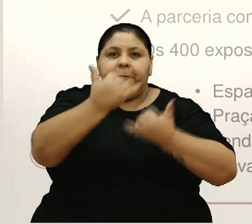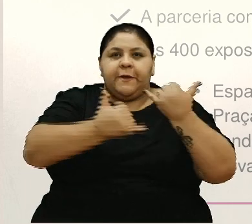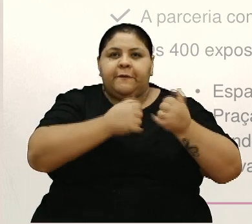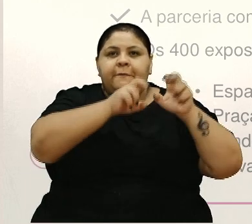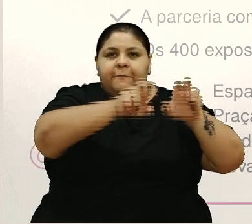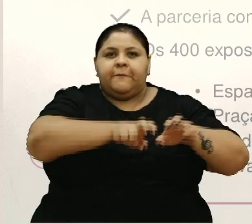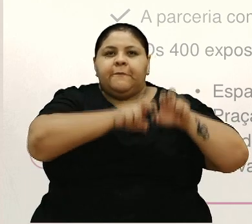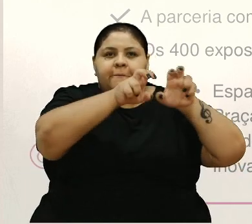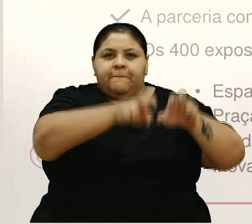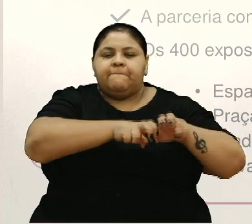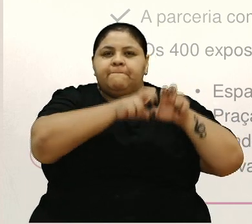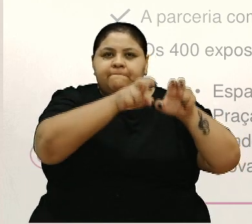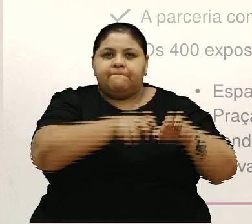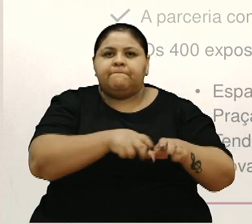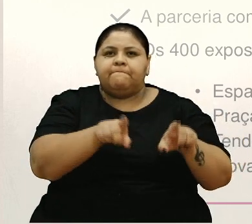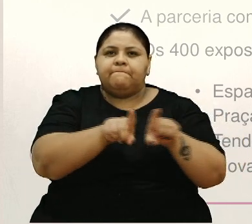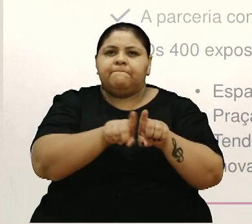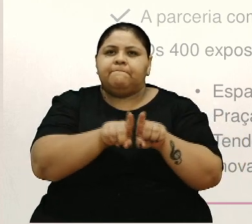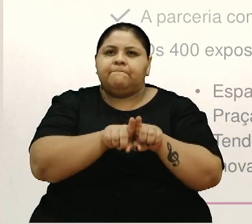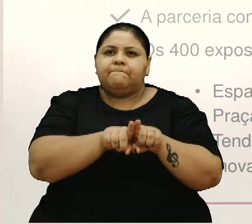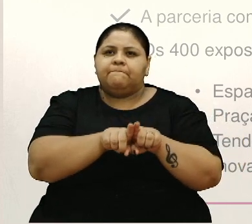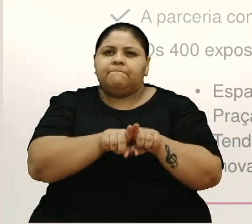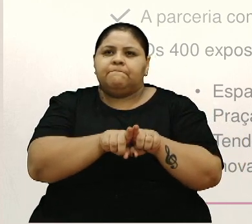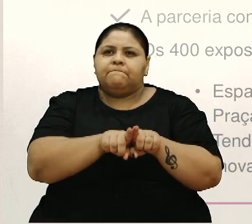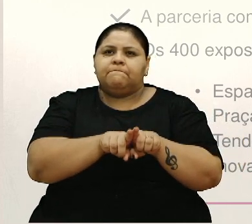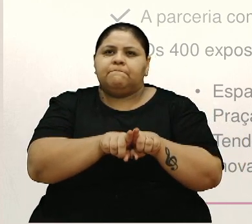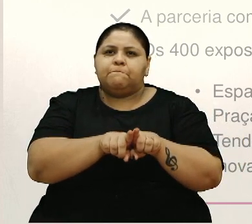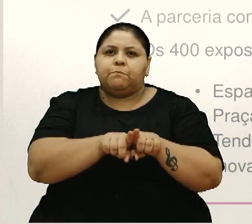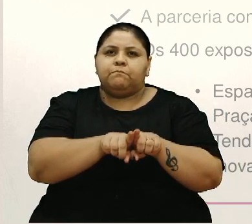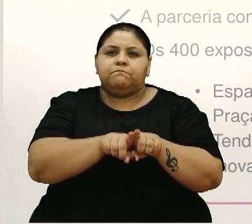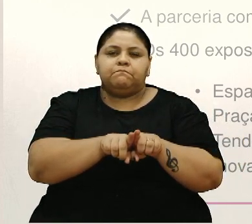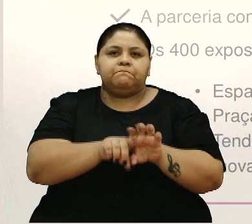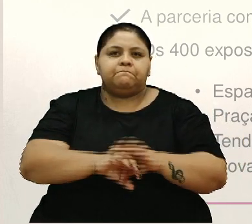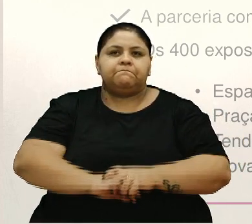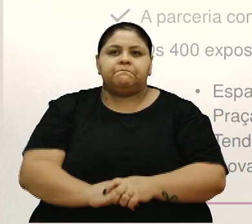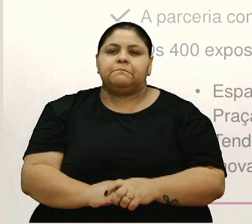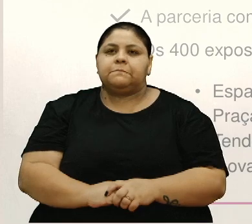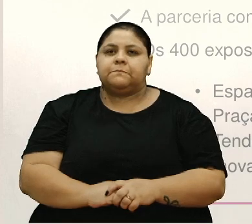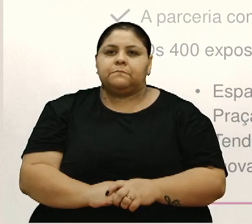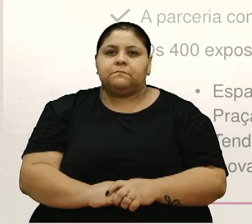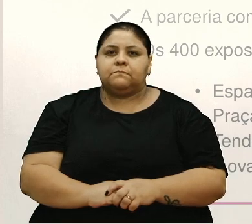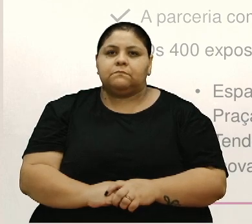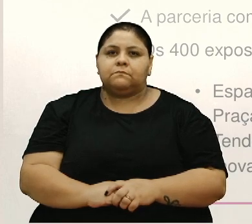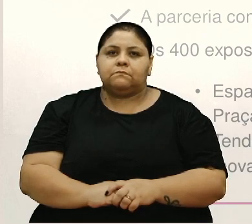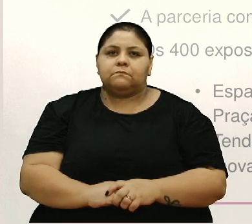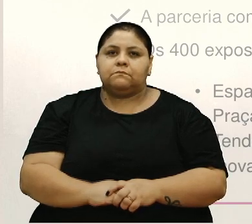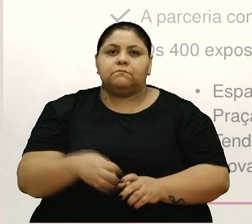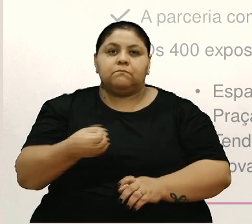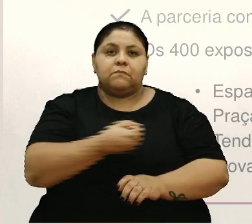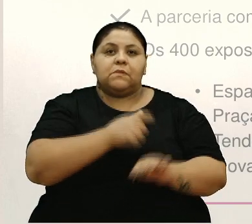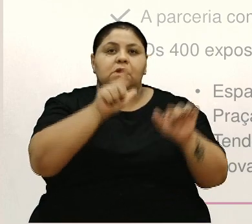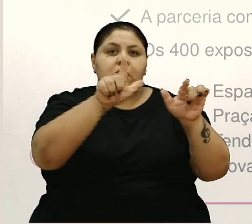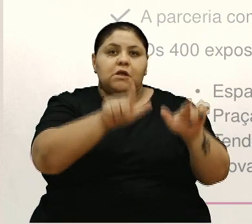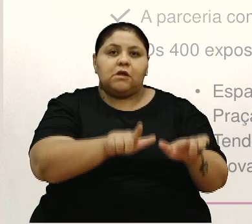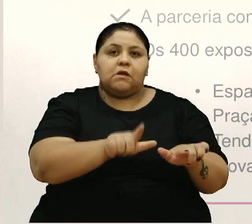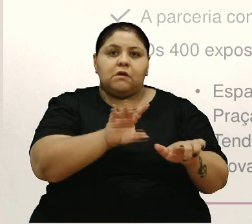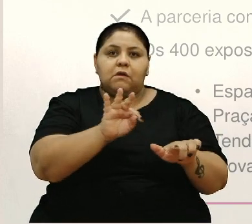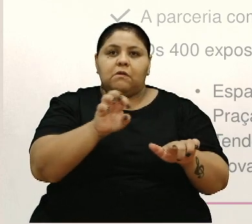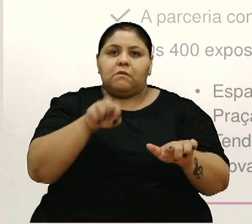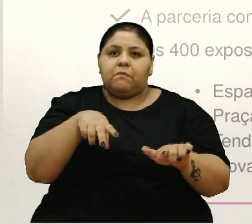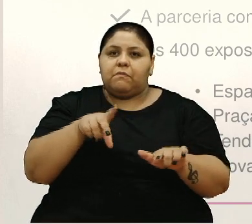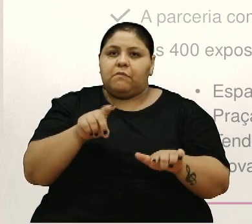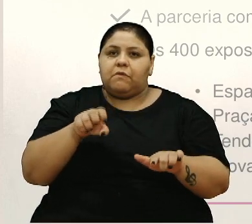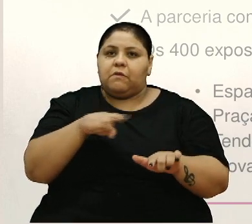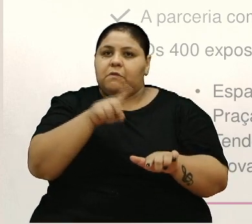o retorno do espetáculo Som e Luz, desde 2016, estava desativado, então, em parceria com o Sesc. O novo espaço Tendenza e o Tete,